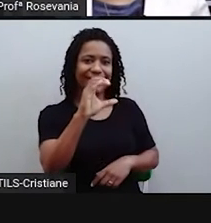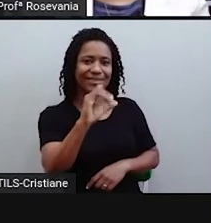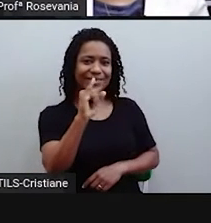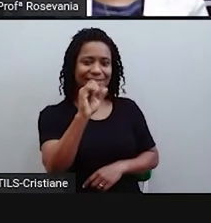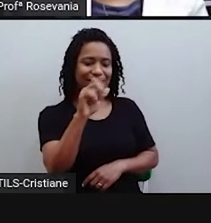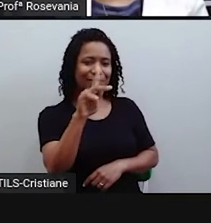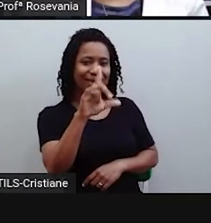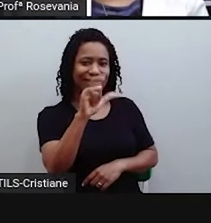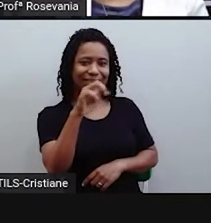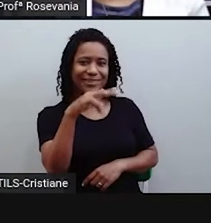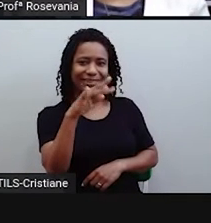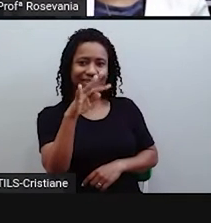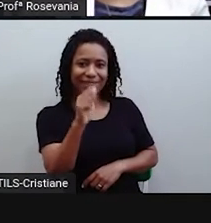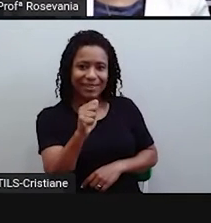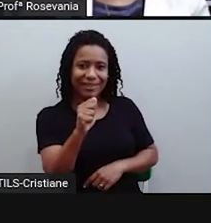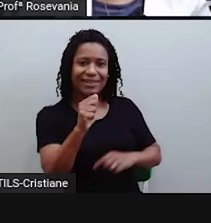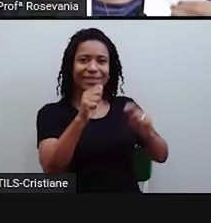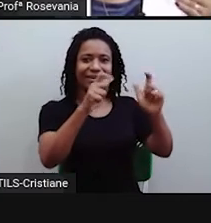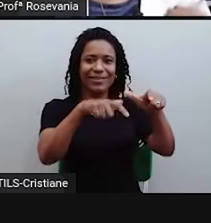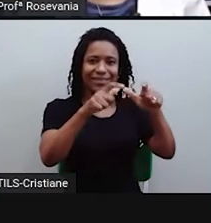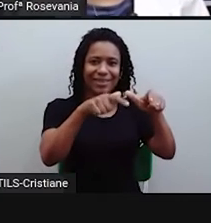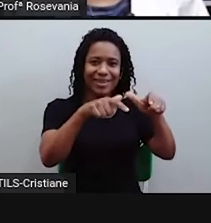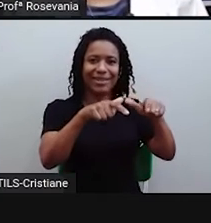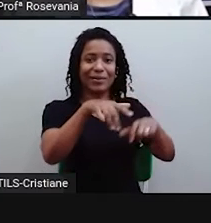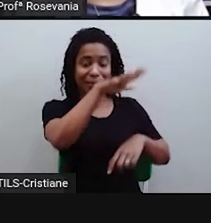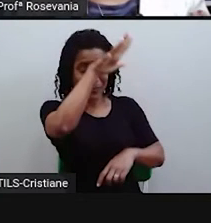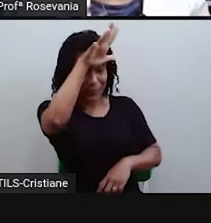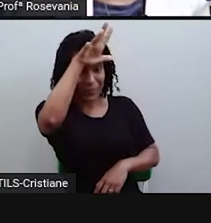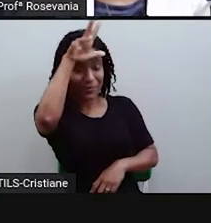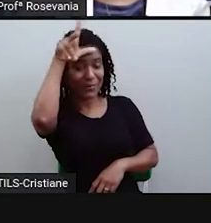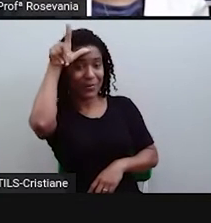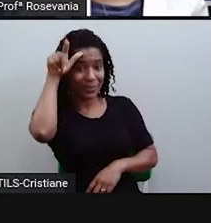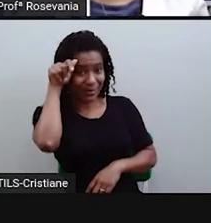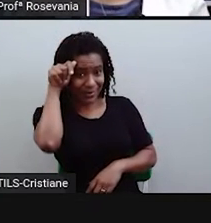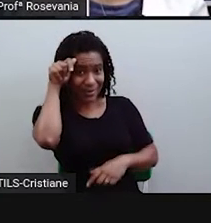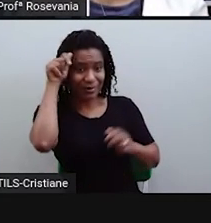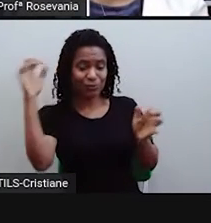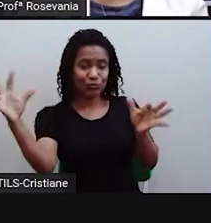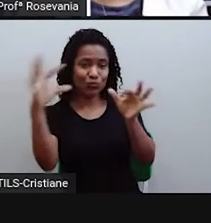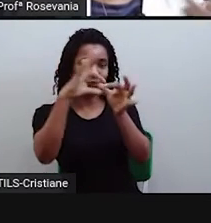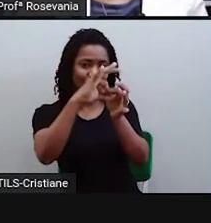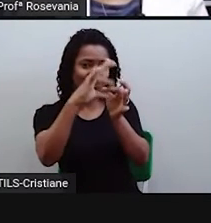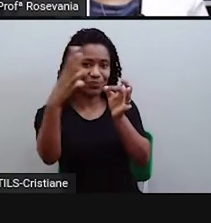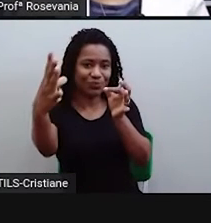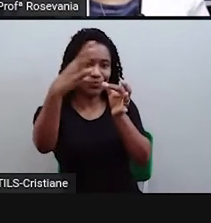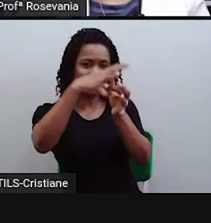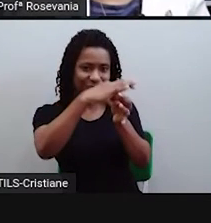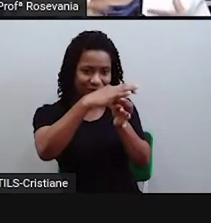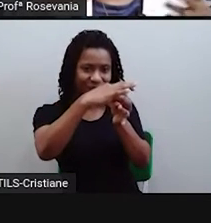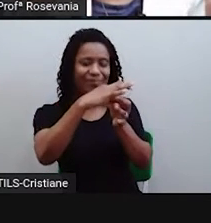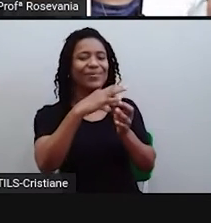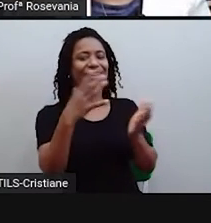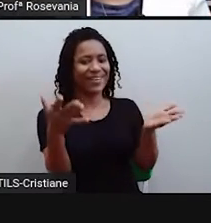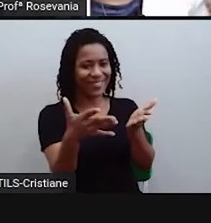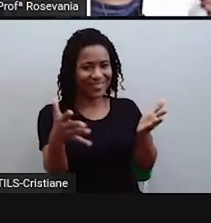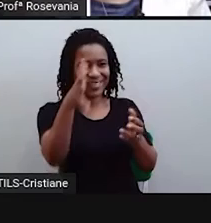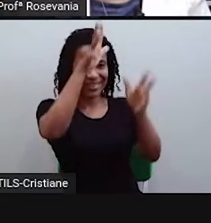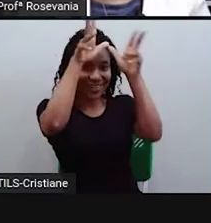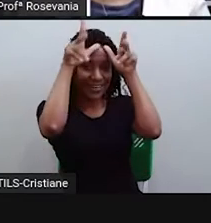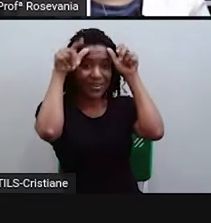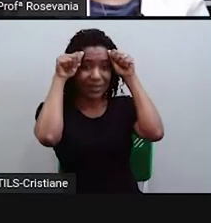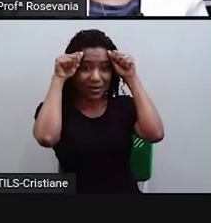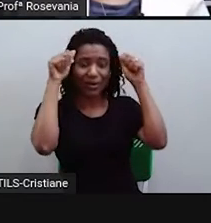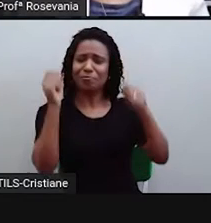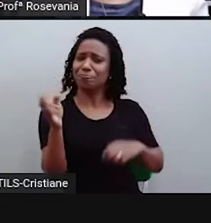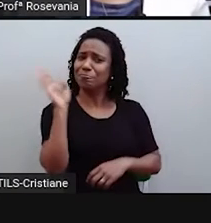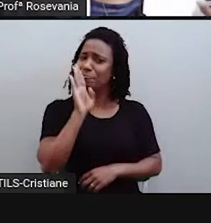deixou até de ser do território brasileiro, enquanto as outras foram incorporadas, como o Acre, que vocês vão ver, né, aí ela respondeu, que